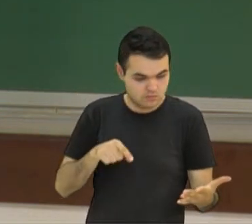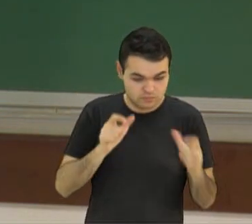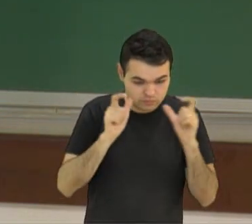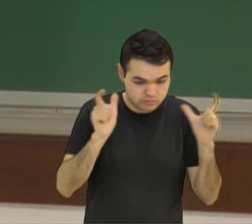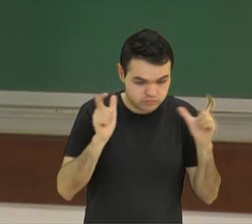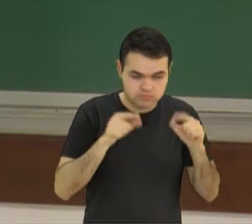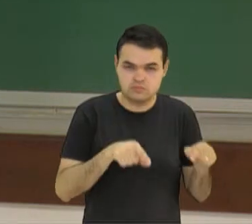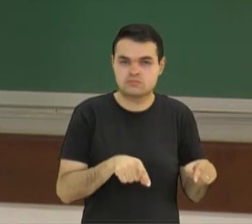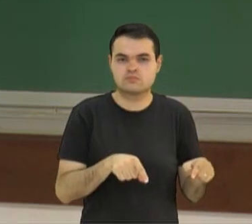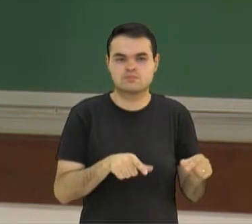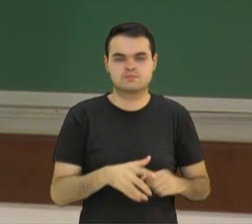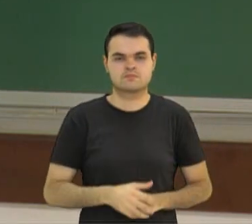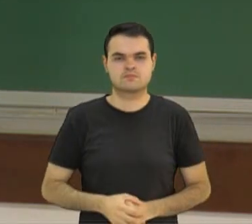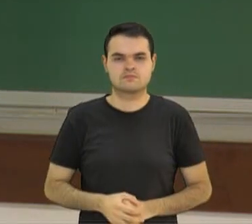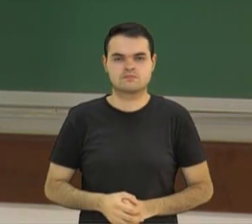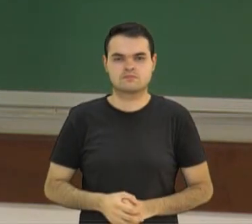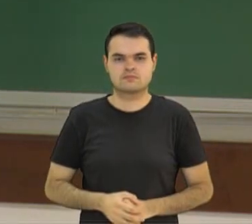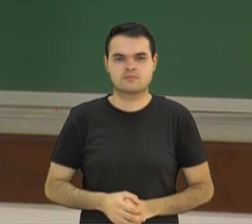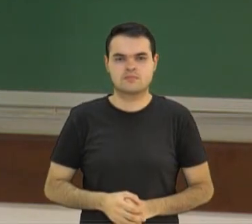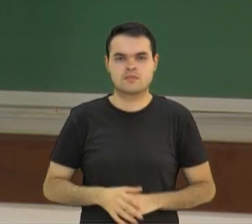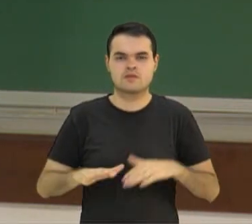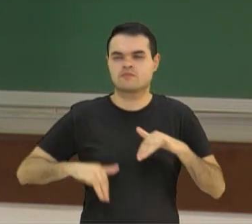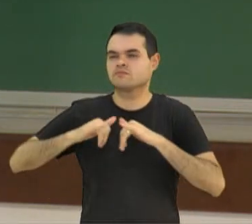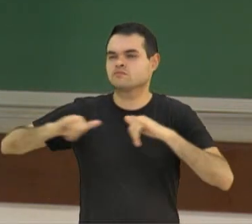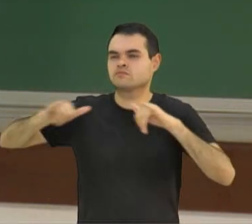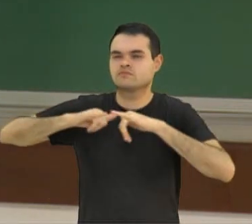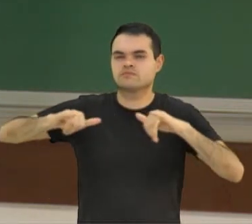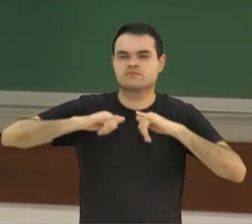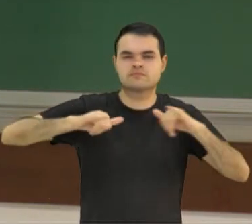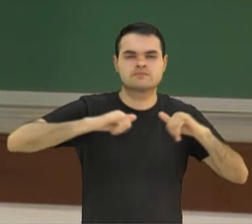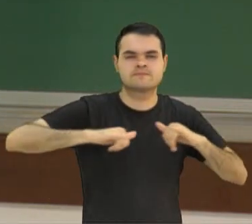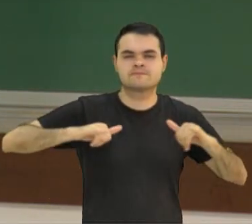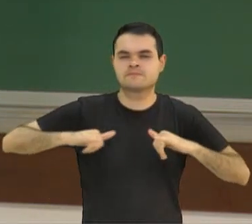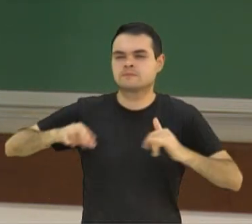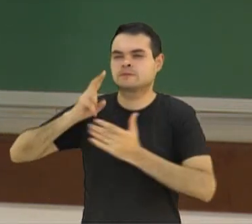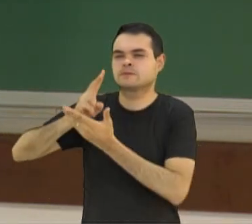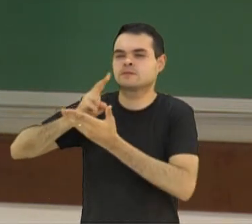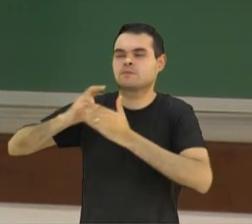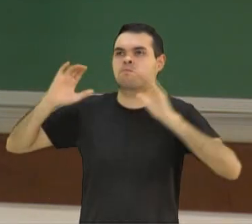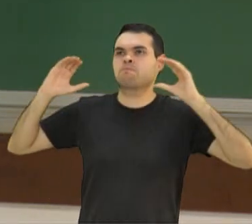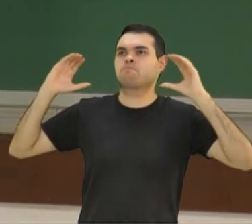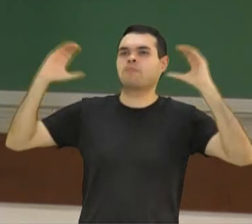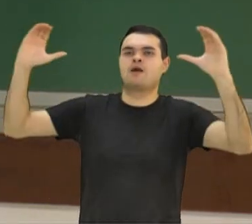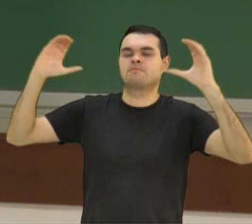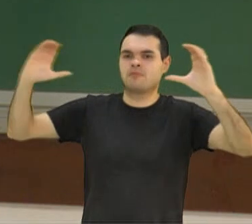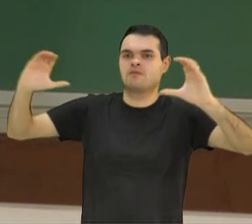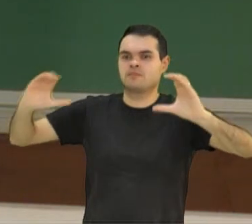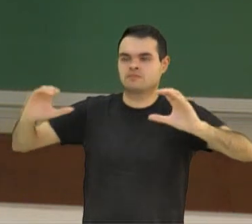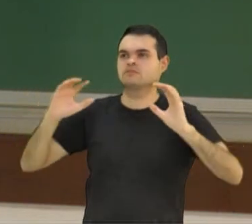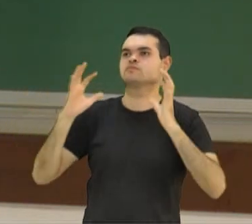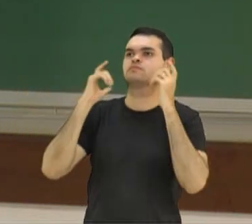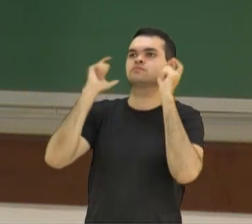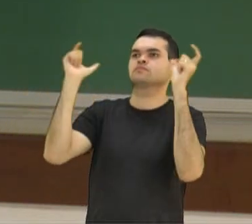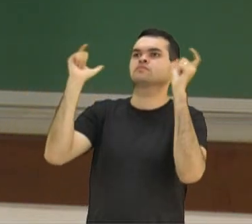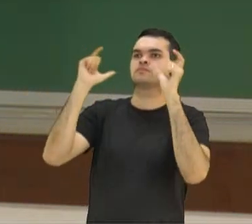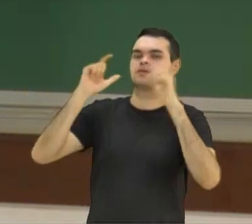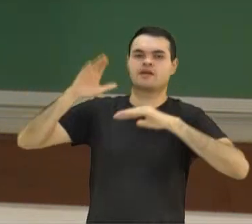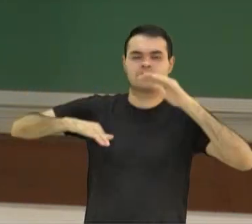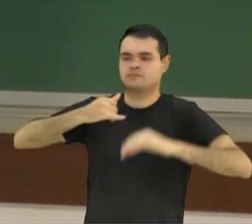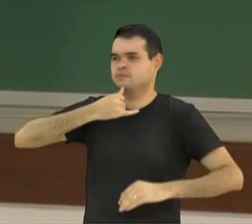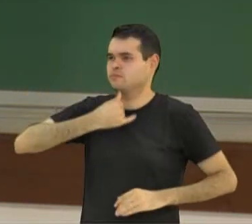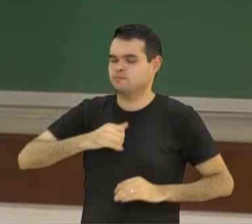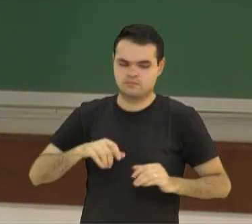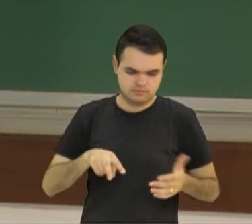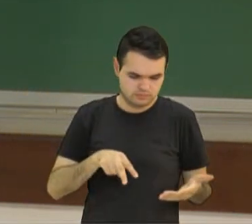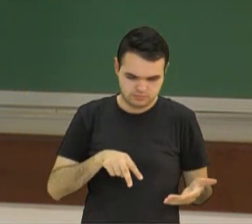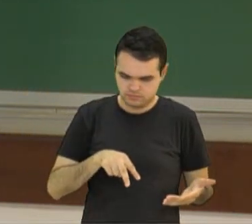Muitas notícias, principalmente aquelas sensacionalistas, utilizam um título muito chamativo, às vezes muito dramático, para